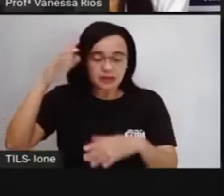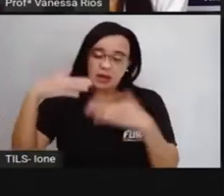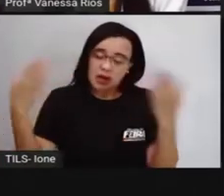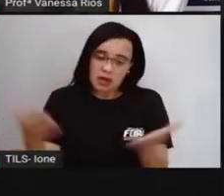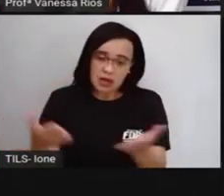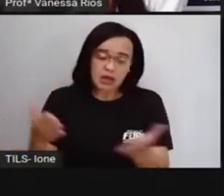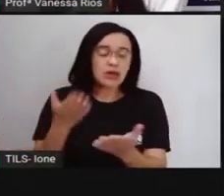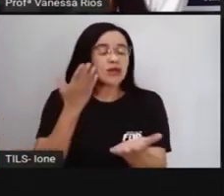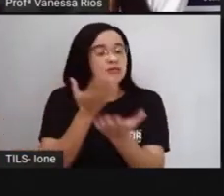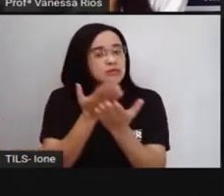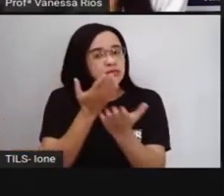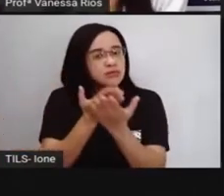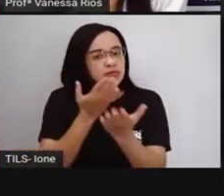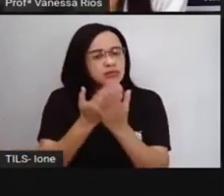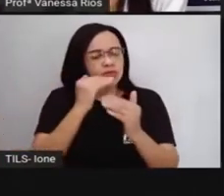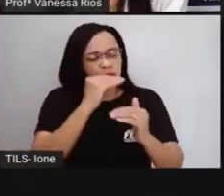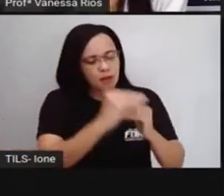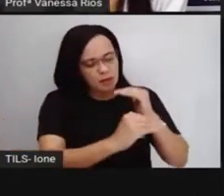e como isso aconteceu,